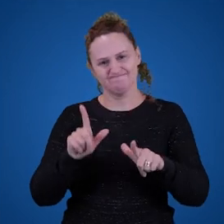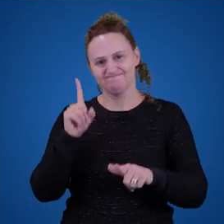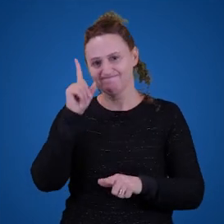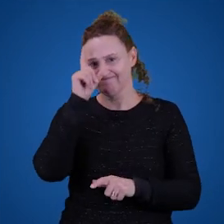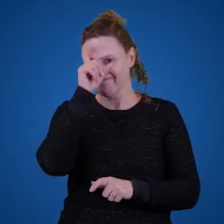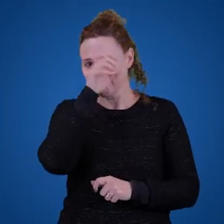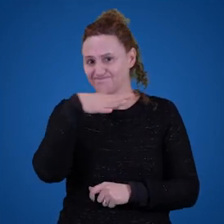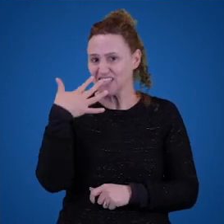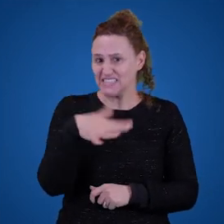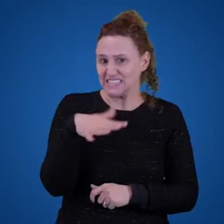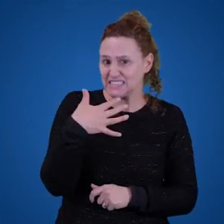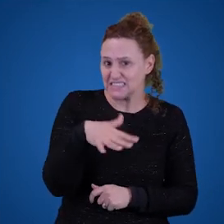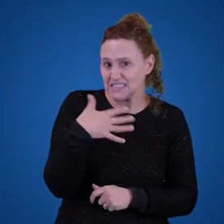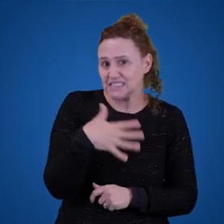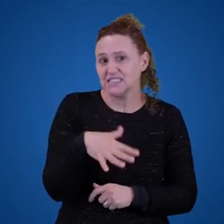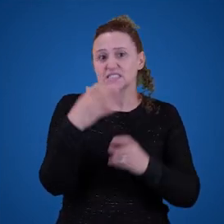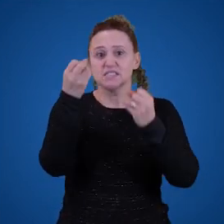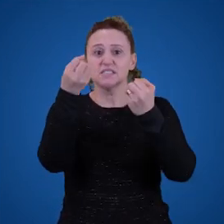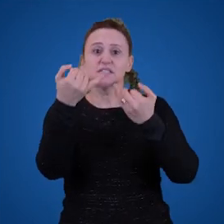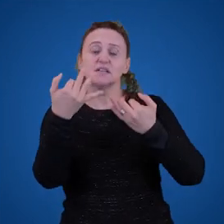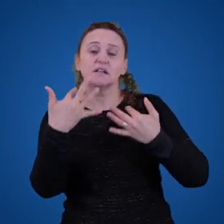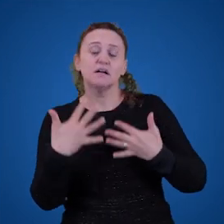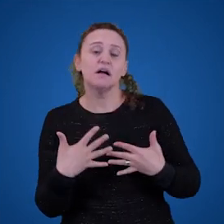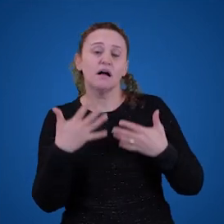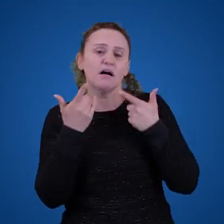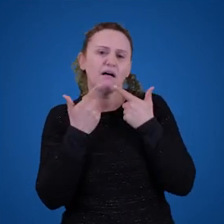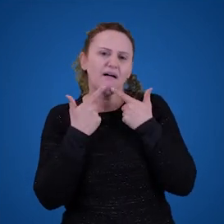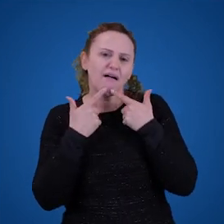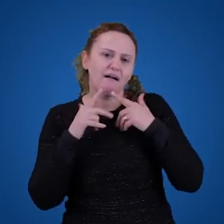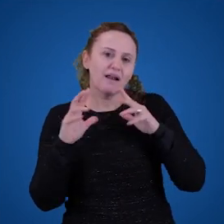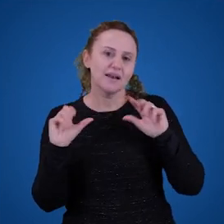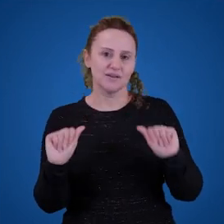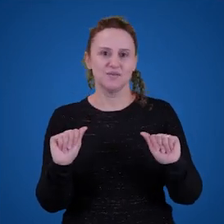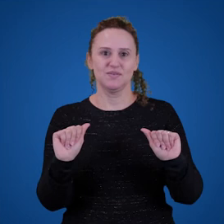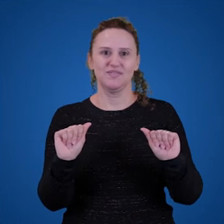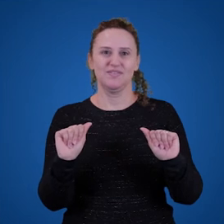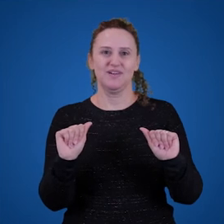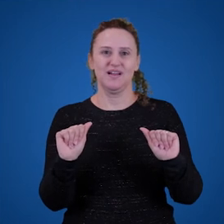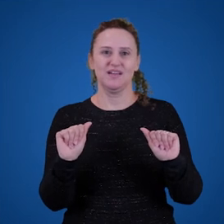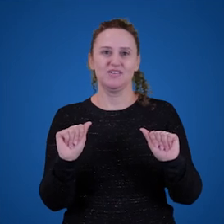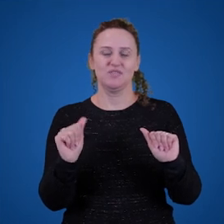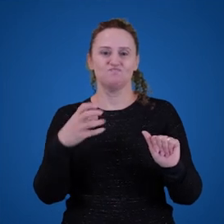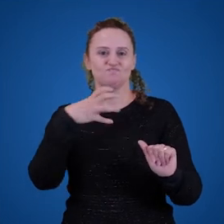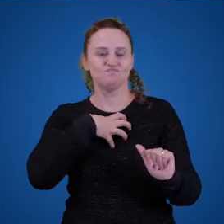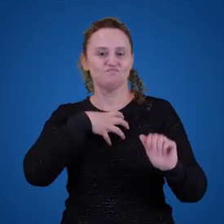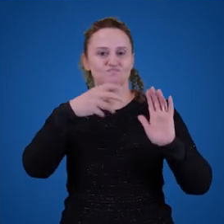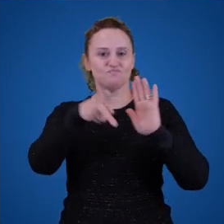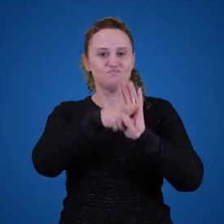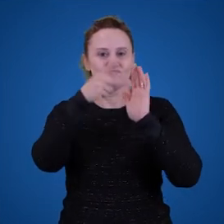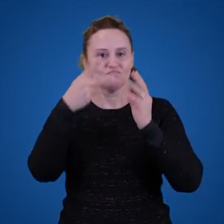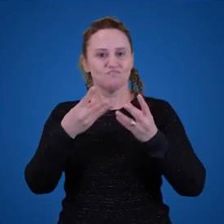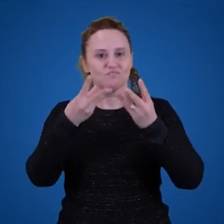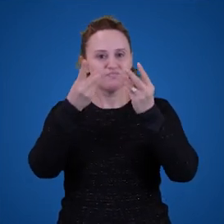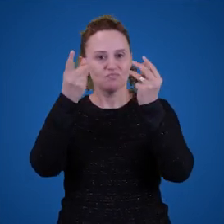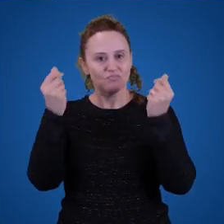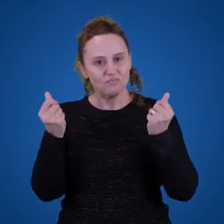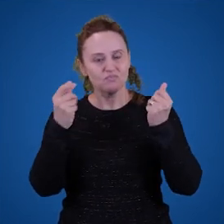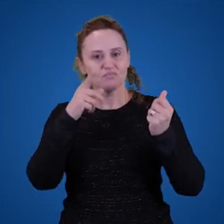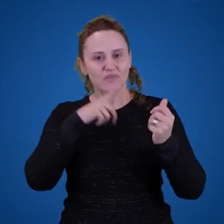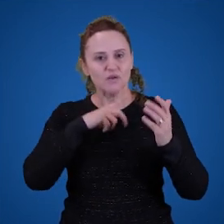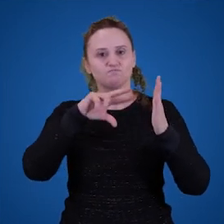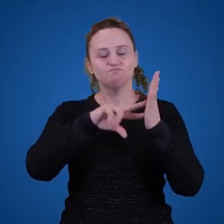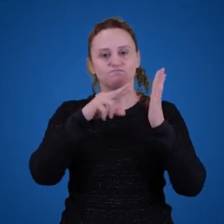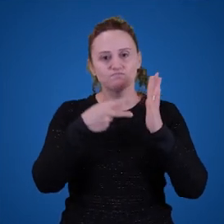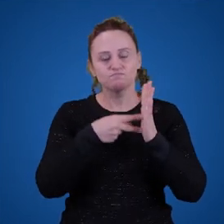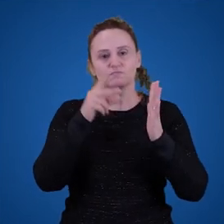ou da linguagem de uma forma mais abstrata possível, tem significado e também é difícil de explicar como todas as palavras